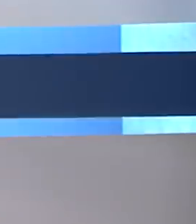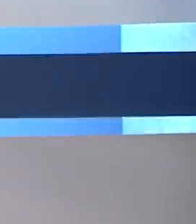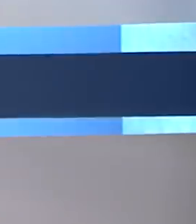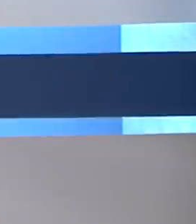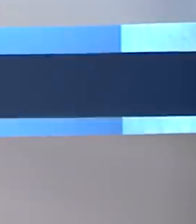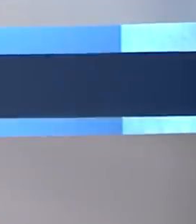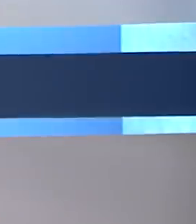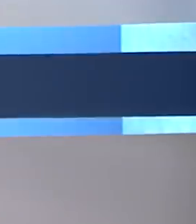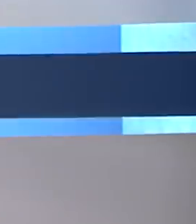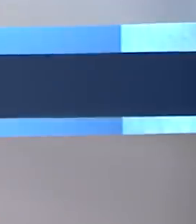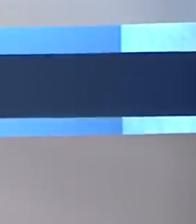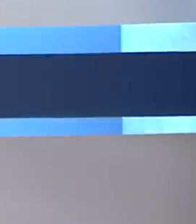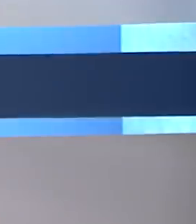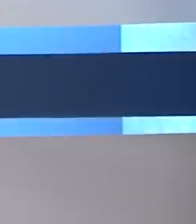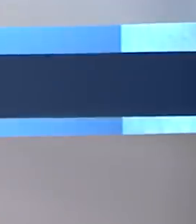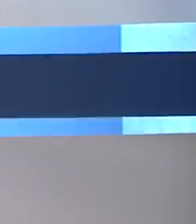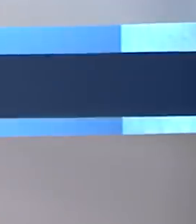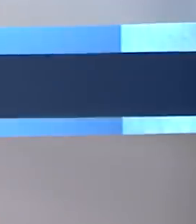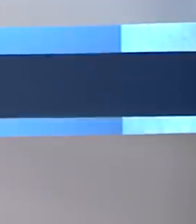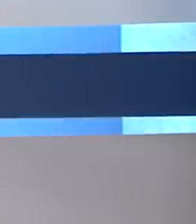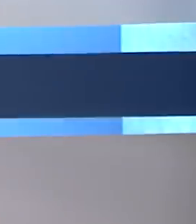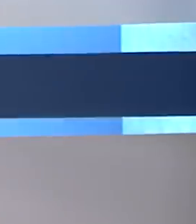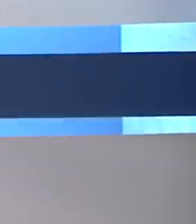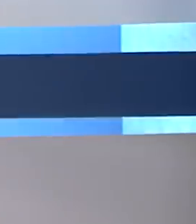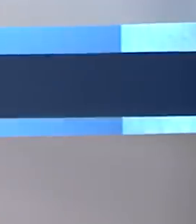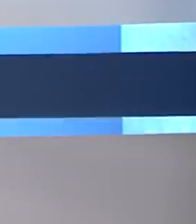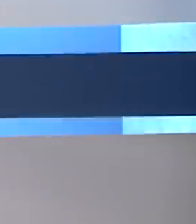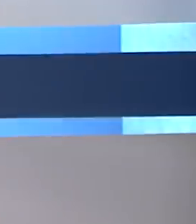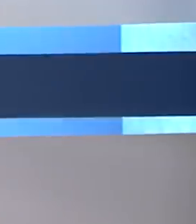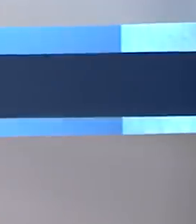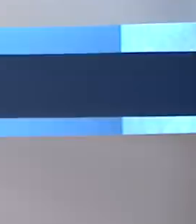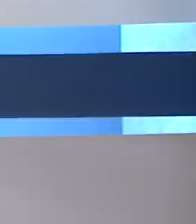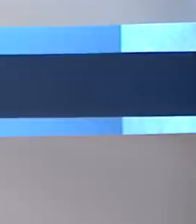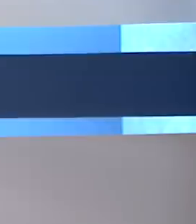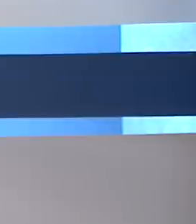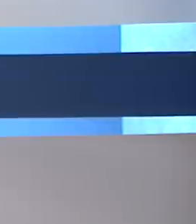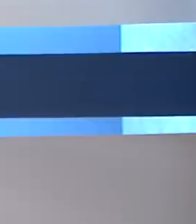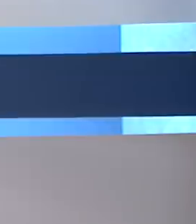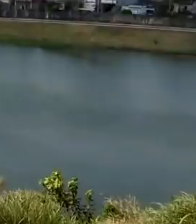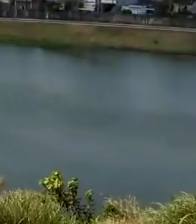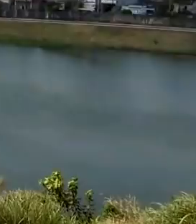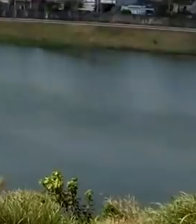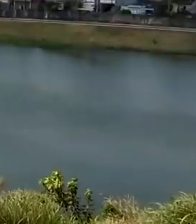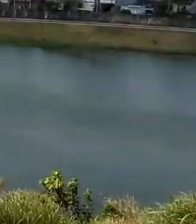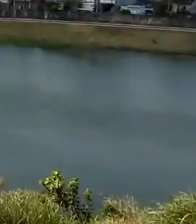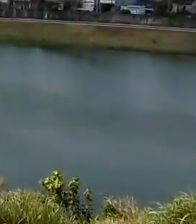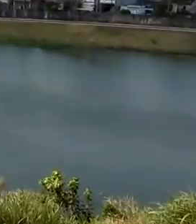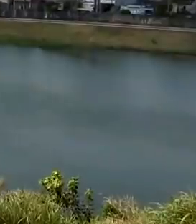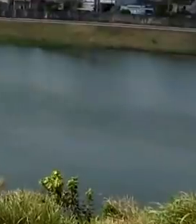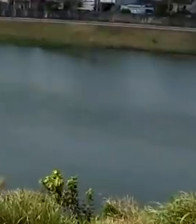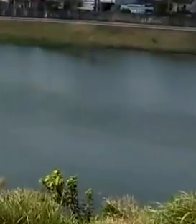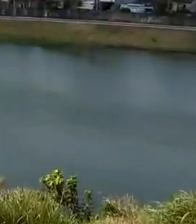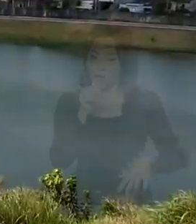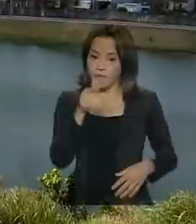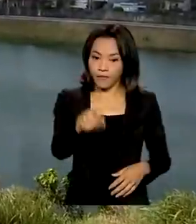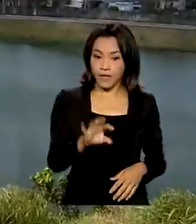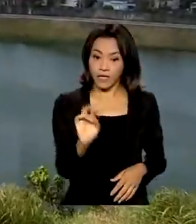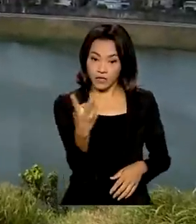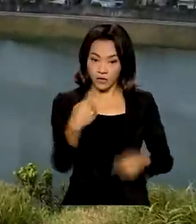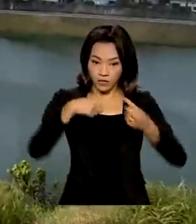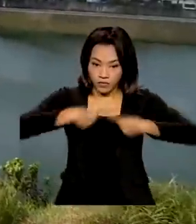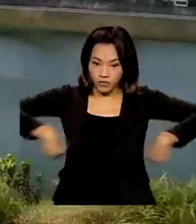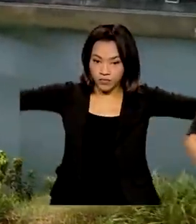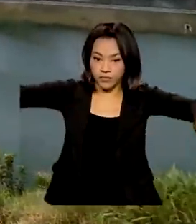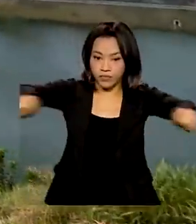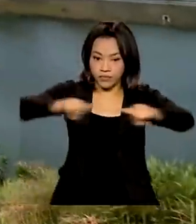paulista, o presidente Jair Bolsonaro inaugurou obras que vão ajudar no combate às enchentes. Os dois reservatórios no córrego